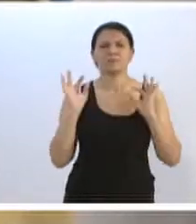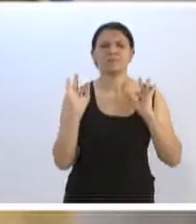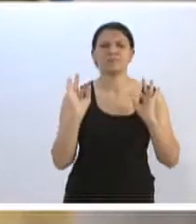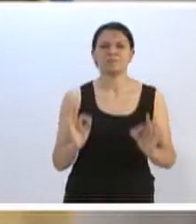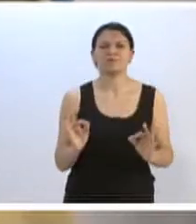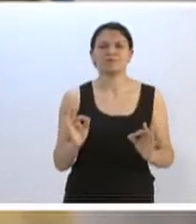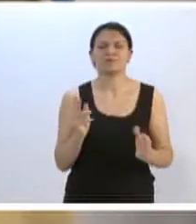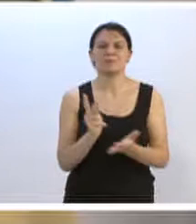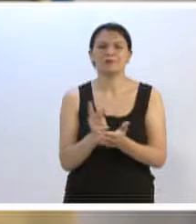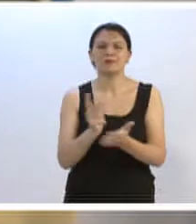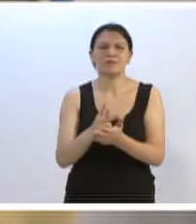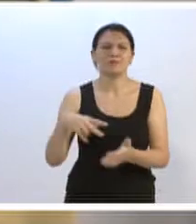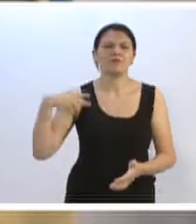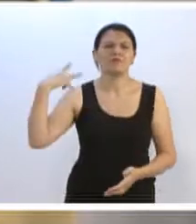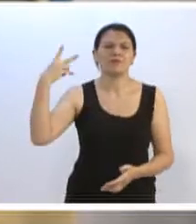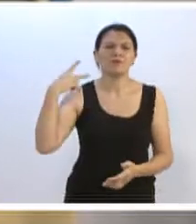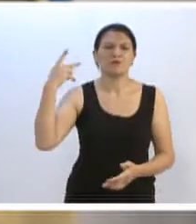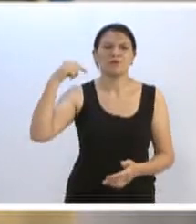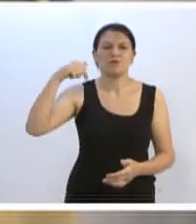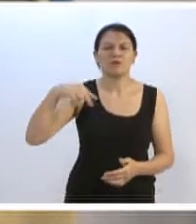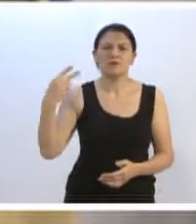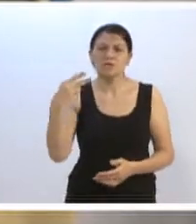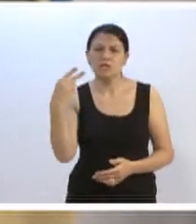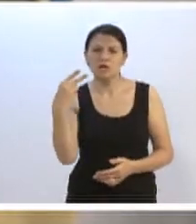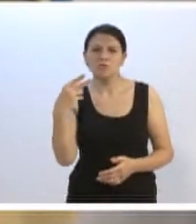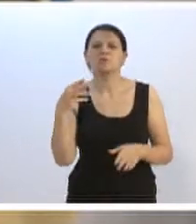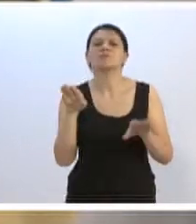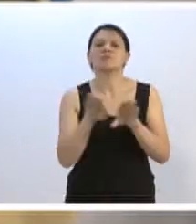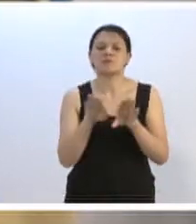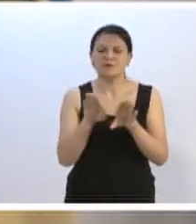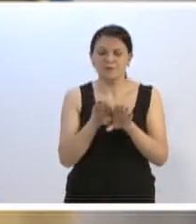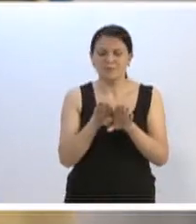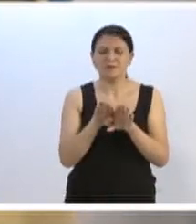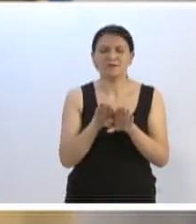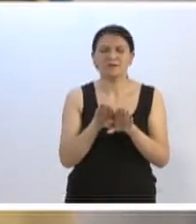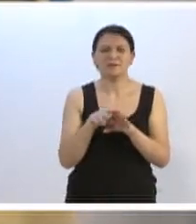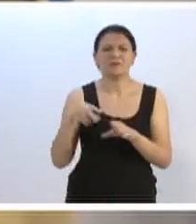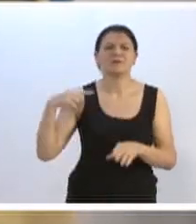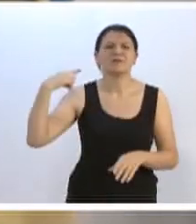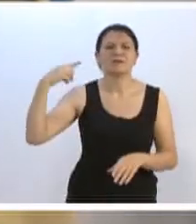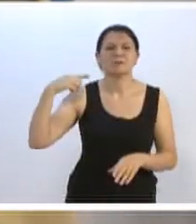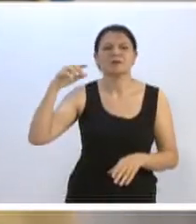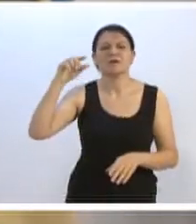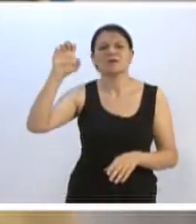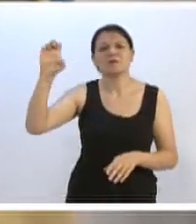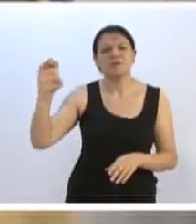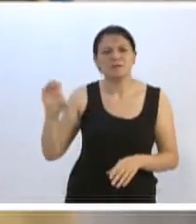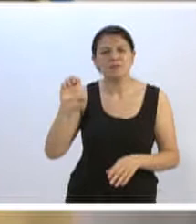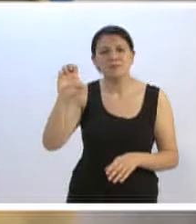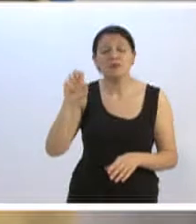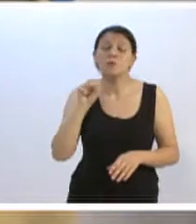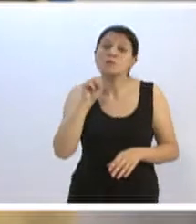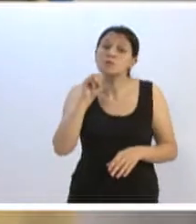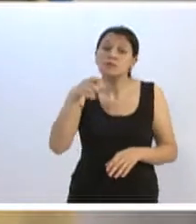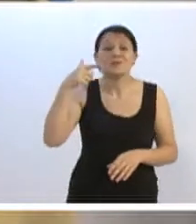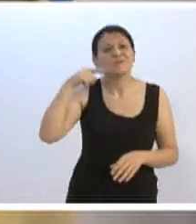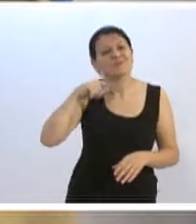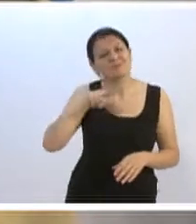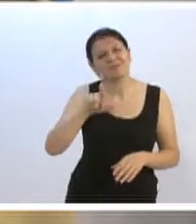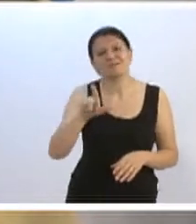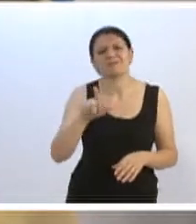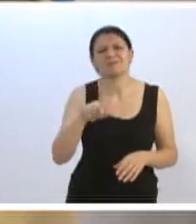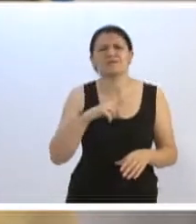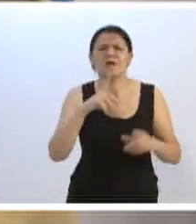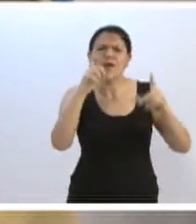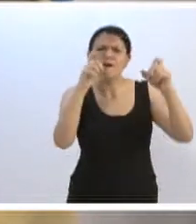faço como vereador, aqui em meu segundo mandato, faria também como deputado estadual, se eleito tivesse sido. Tem algumas fotos